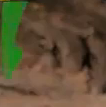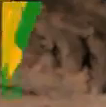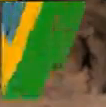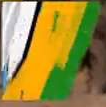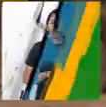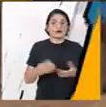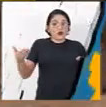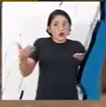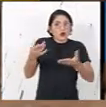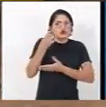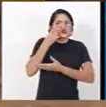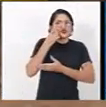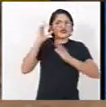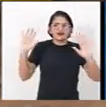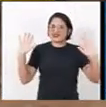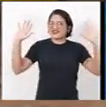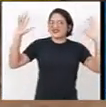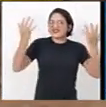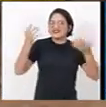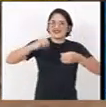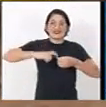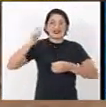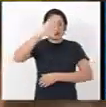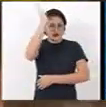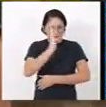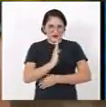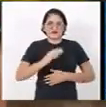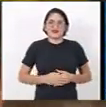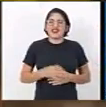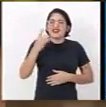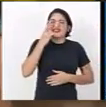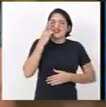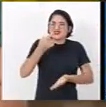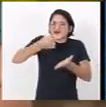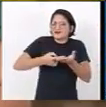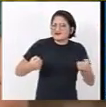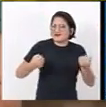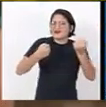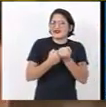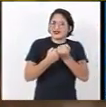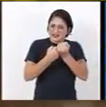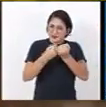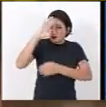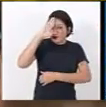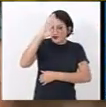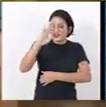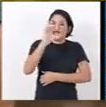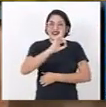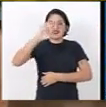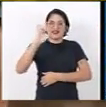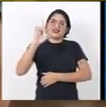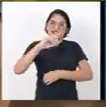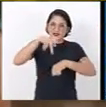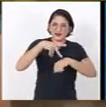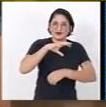Hoje é dia de celebrarmos a independência do Brasil, dia de reafirmar os nossos princípios Deus, Pátria,